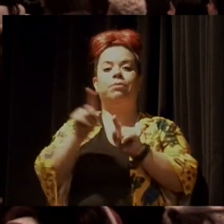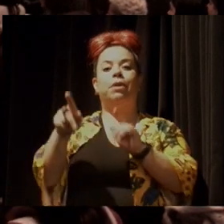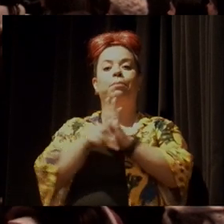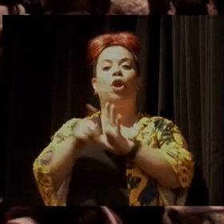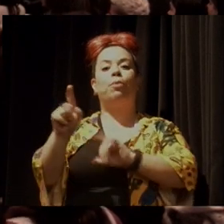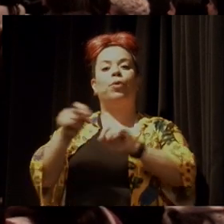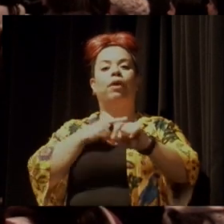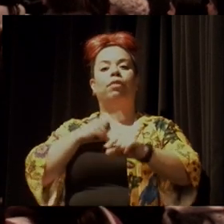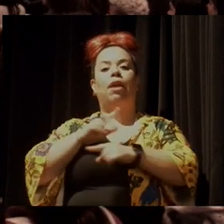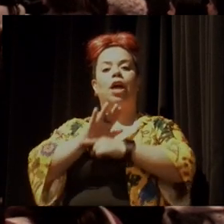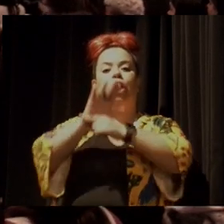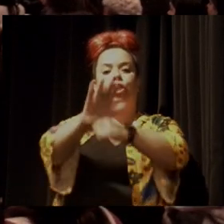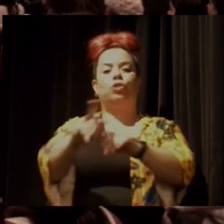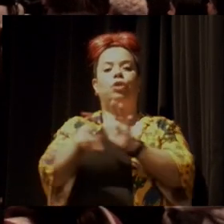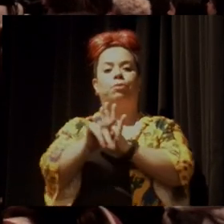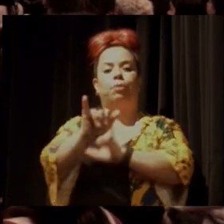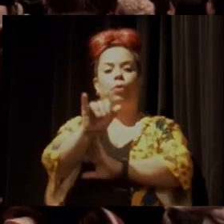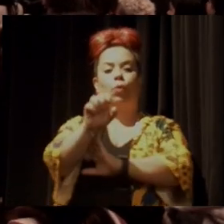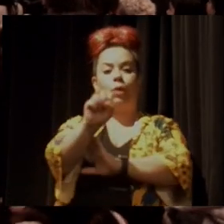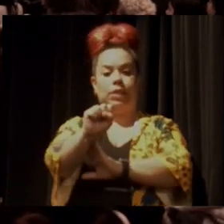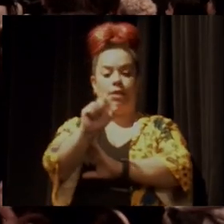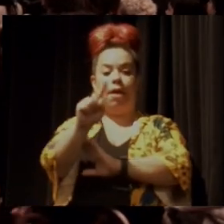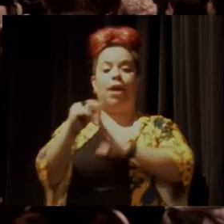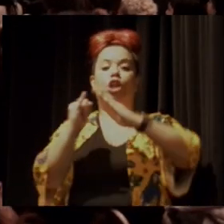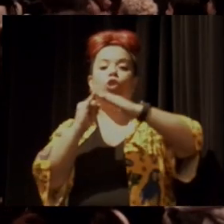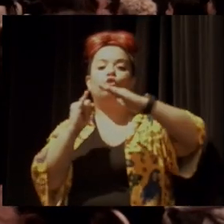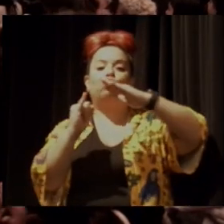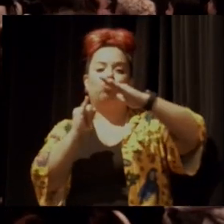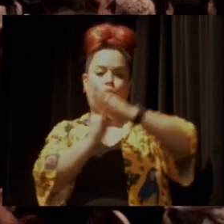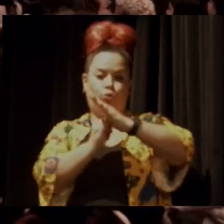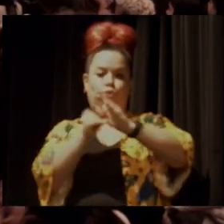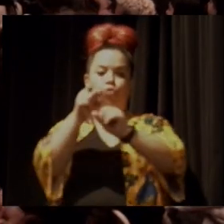um instituto socioambiental, desde 1995.